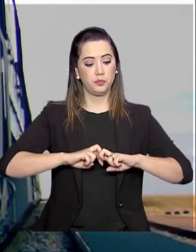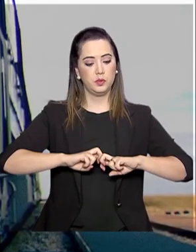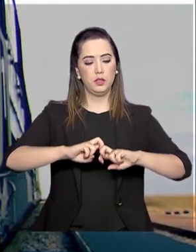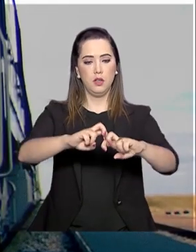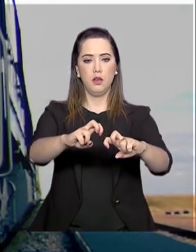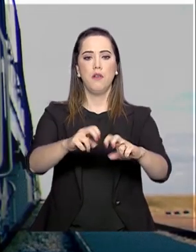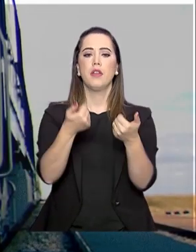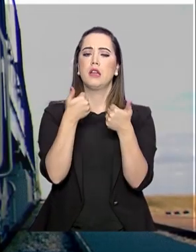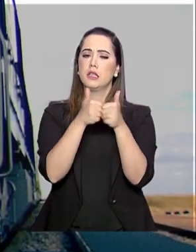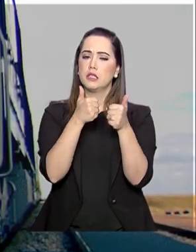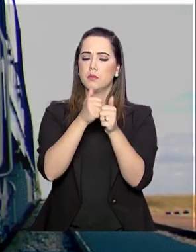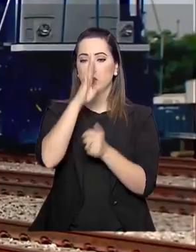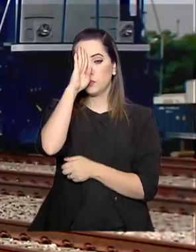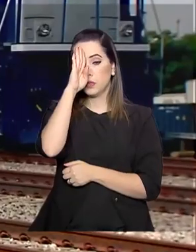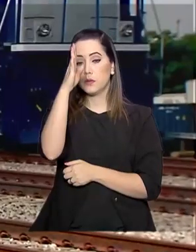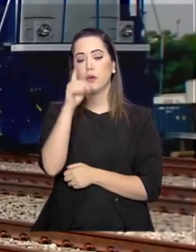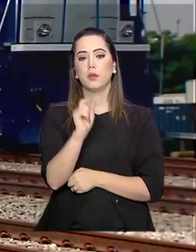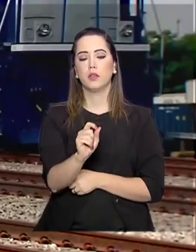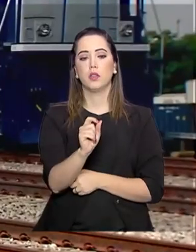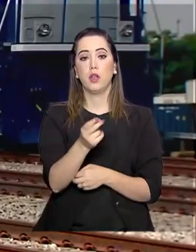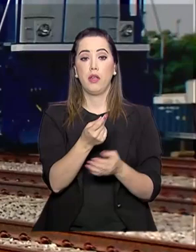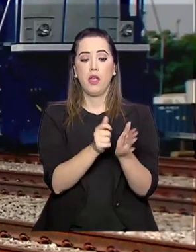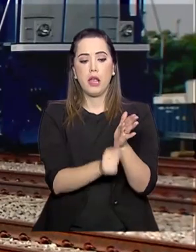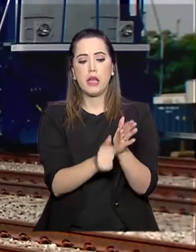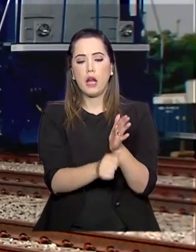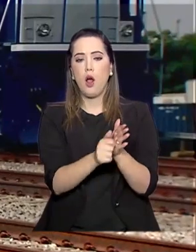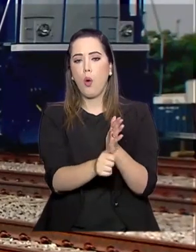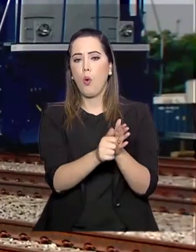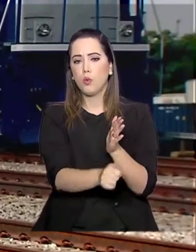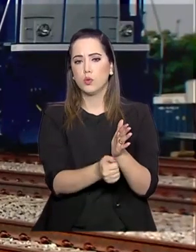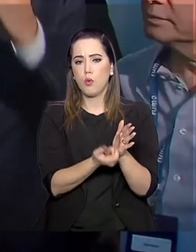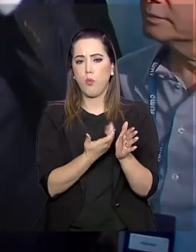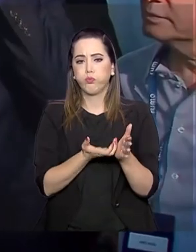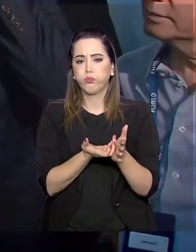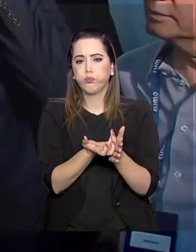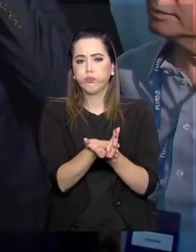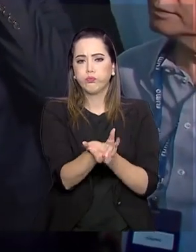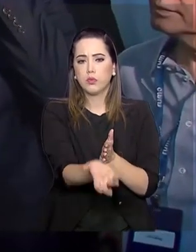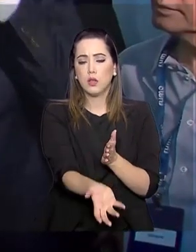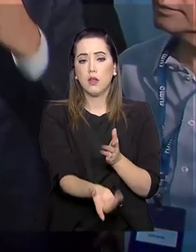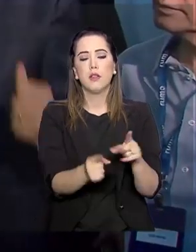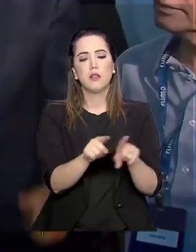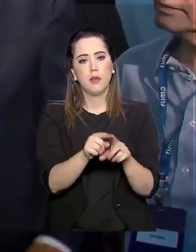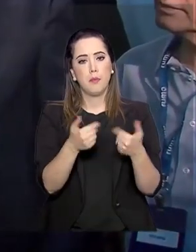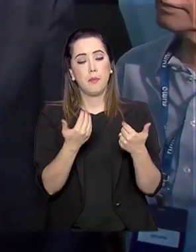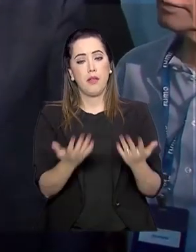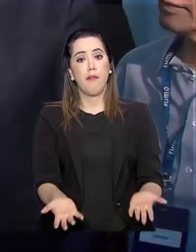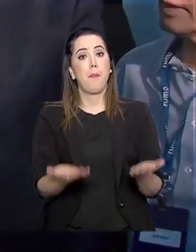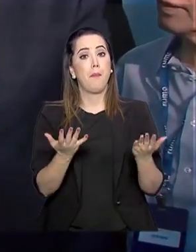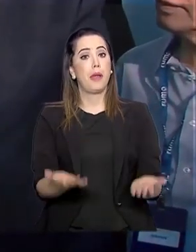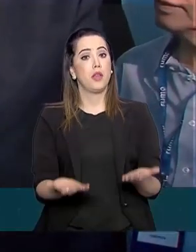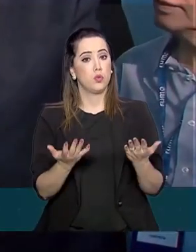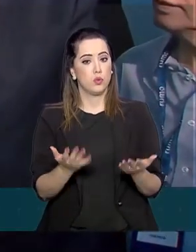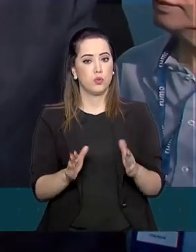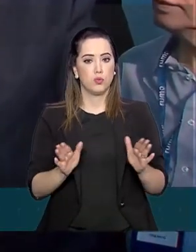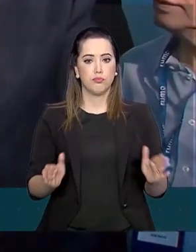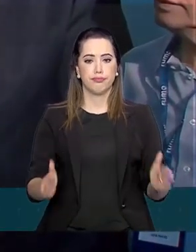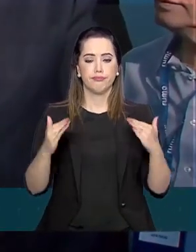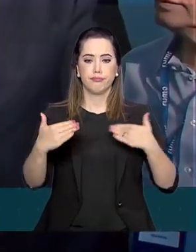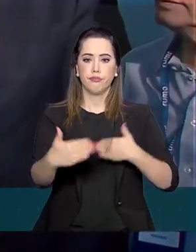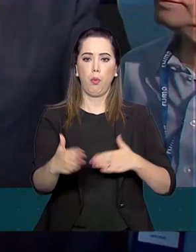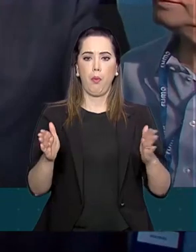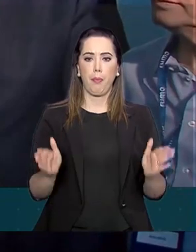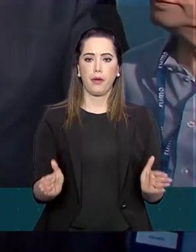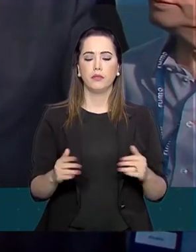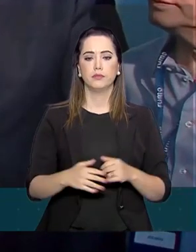transportados principalmente grãos e cargas em containers. O nosso grande gargalo sempre foi a logística. E